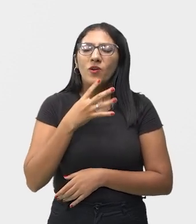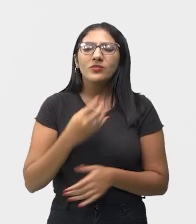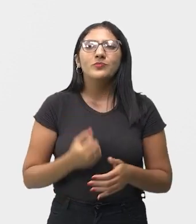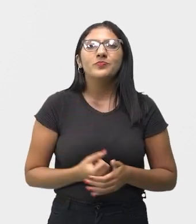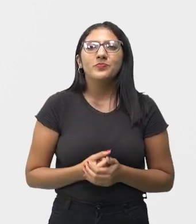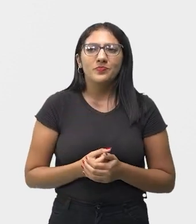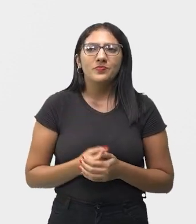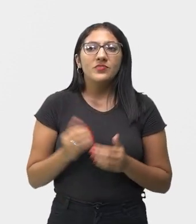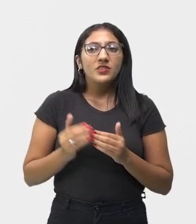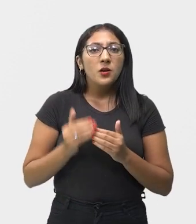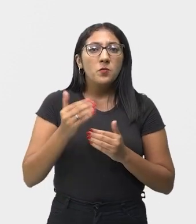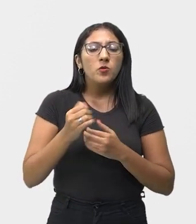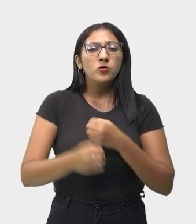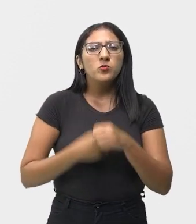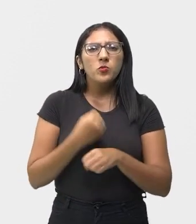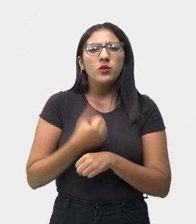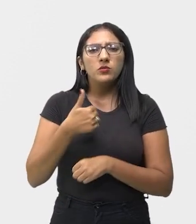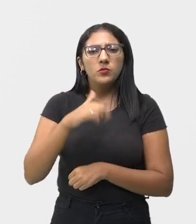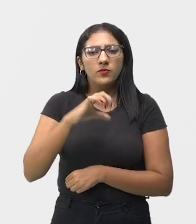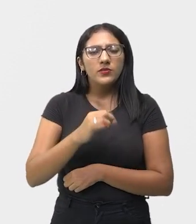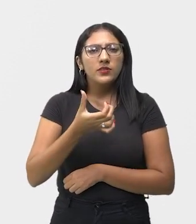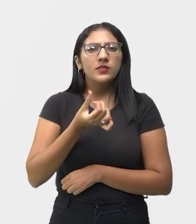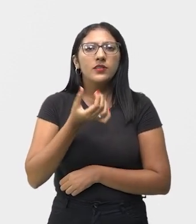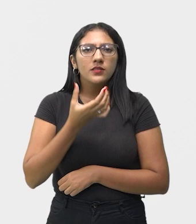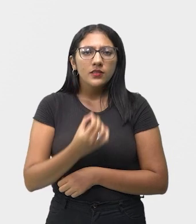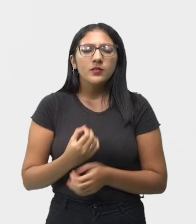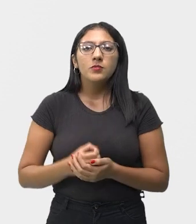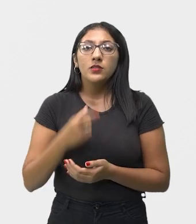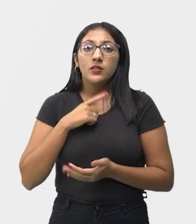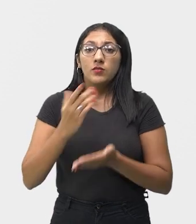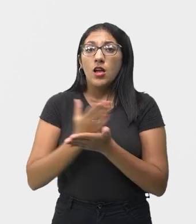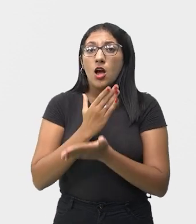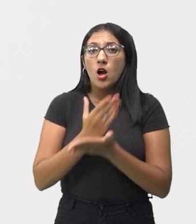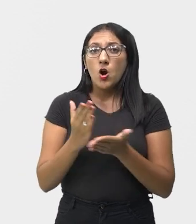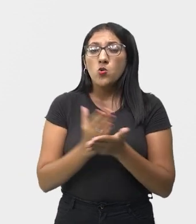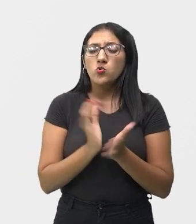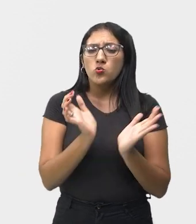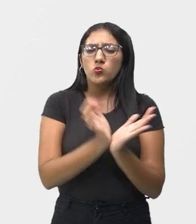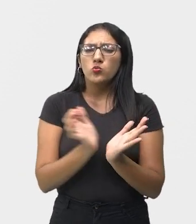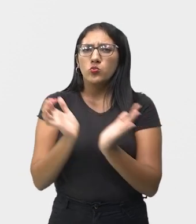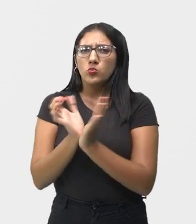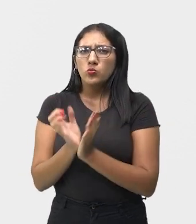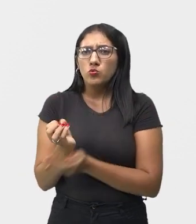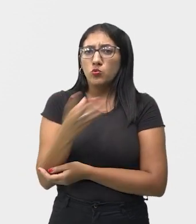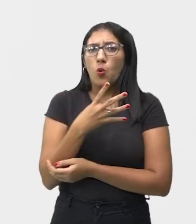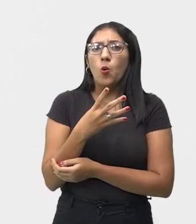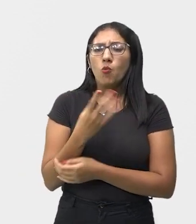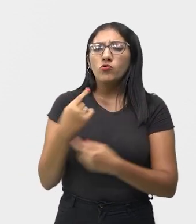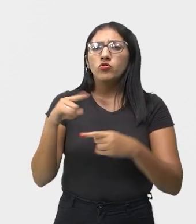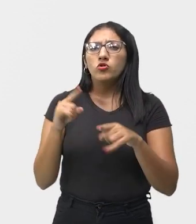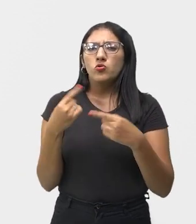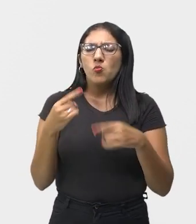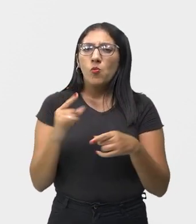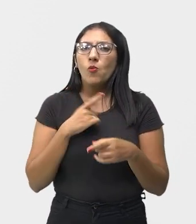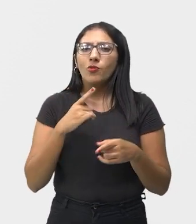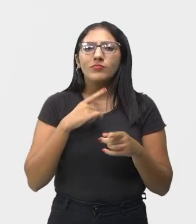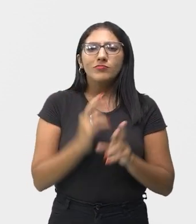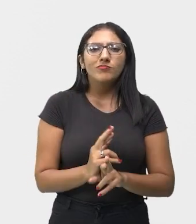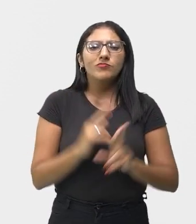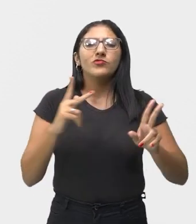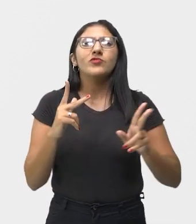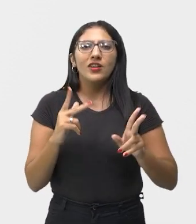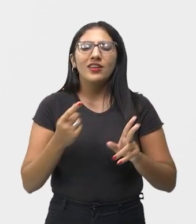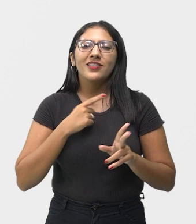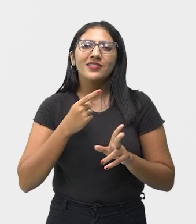Aí, nos anos de 1960, aparecem alguns artistas e bandas de rock mais clássicos e que ajudaram a